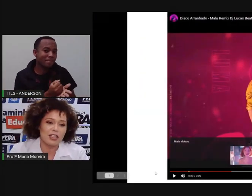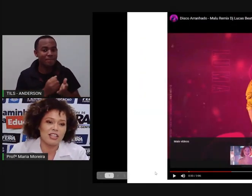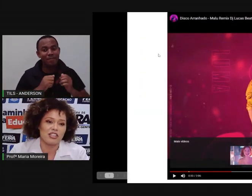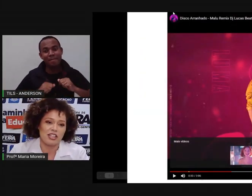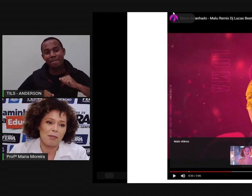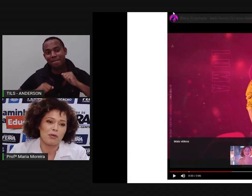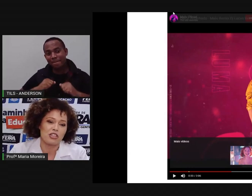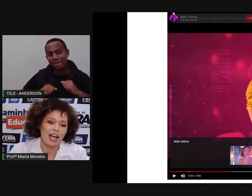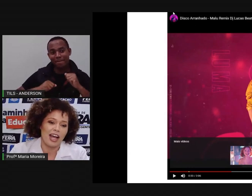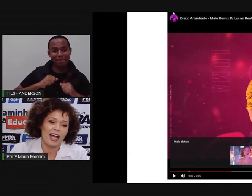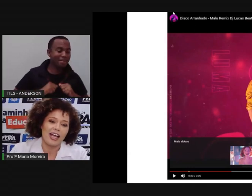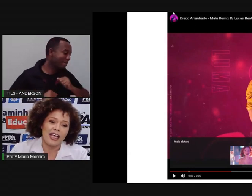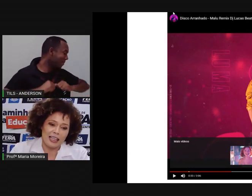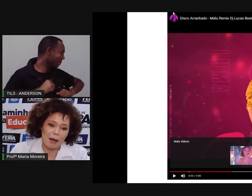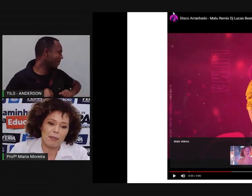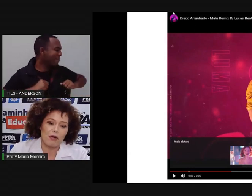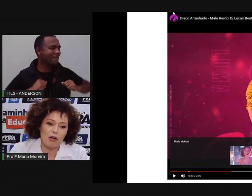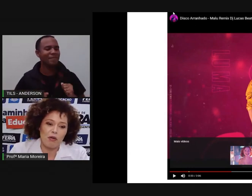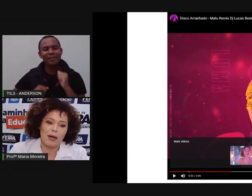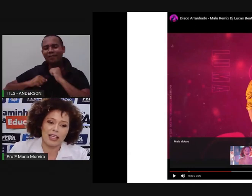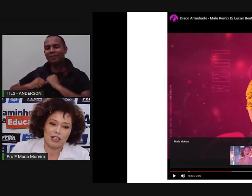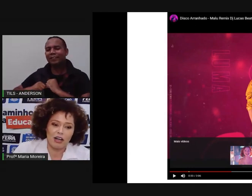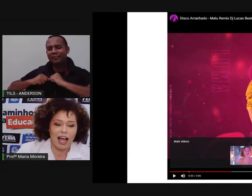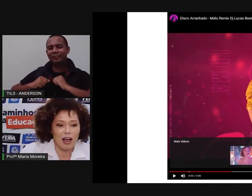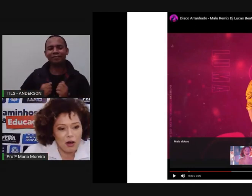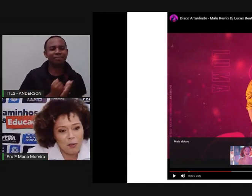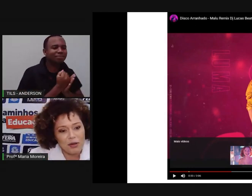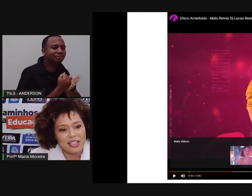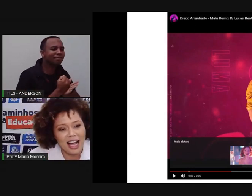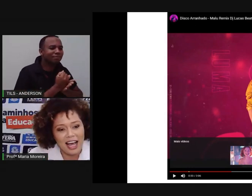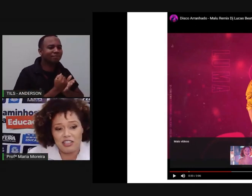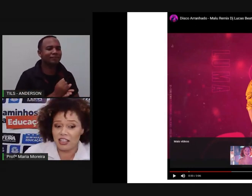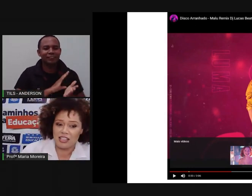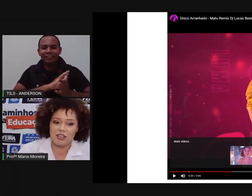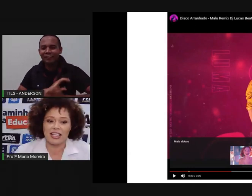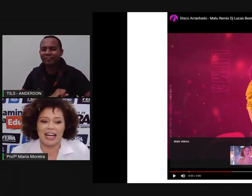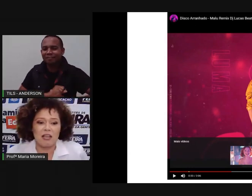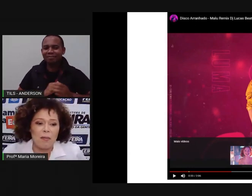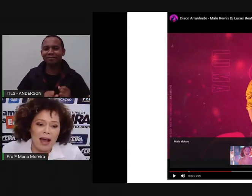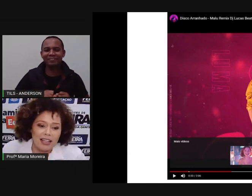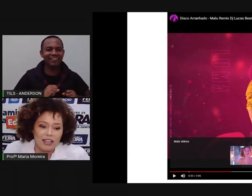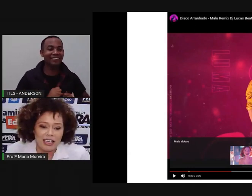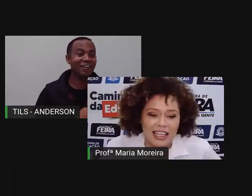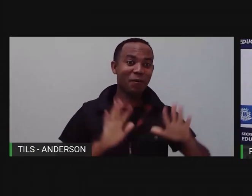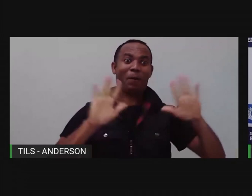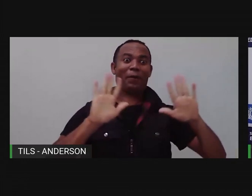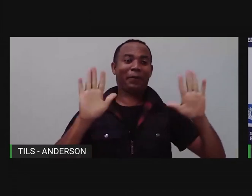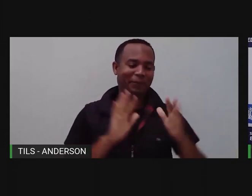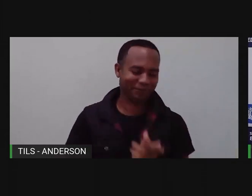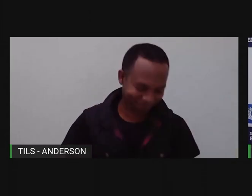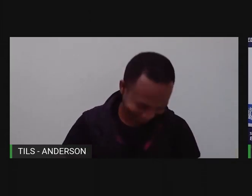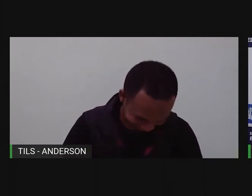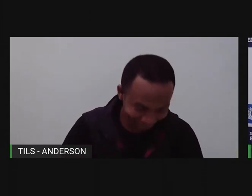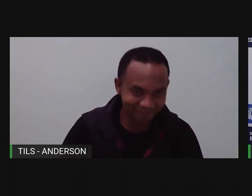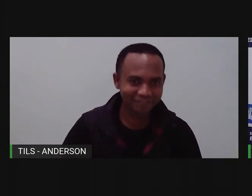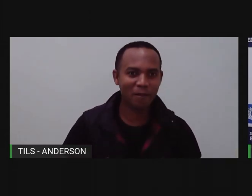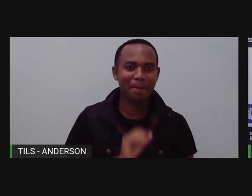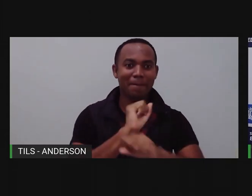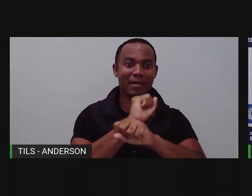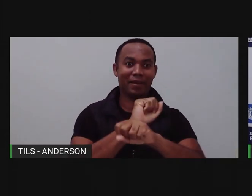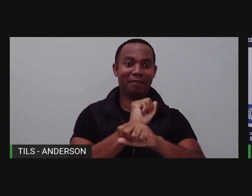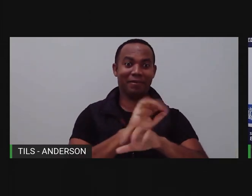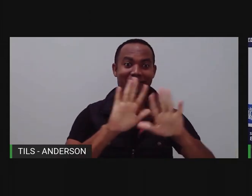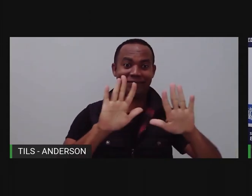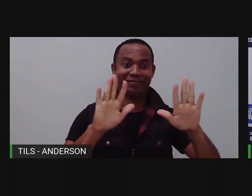Acabou, né gente? Tá bom já, tá bom, vamos aqui trocar agora o meu slide, Anderson ainda tá animado aí, mas vamos